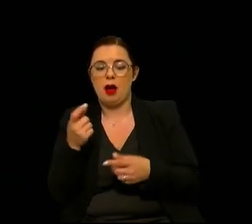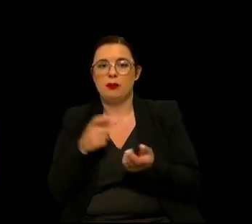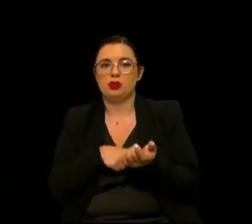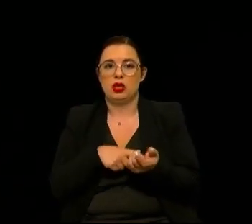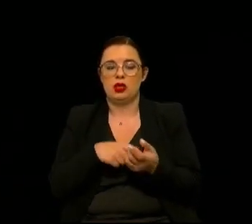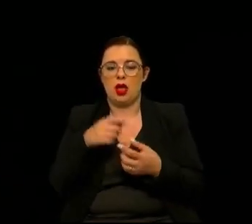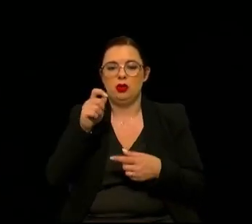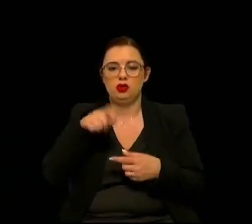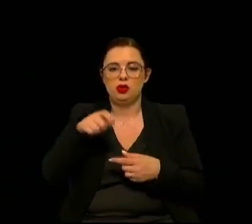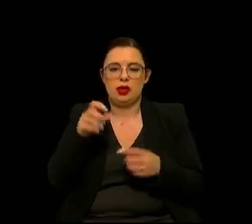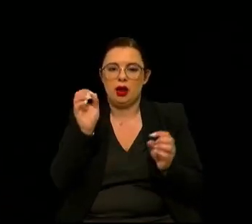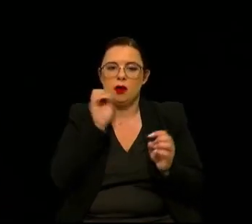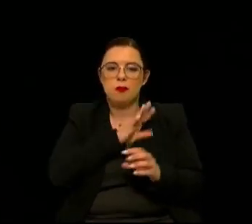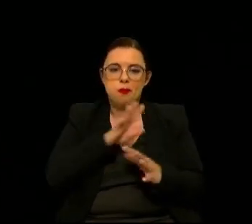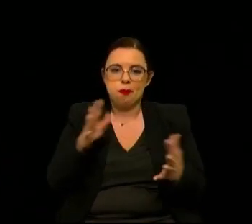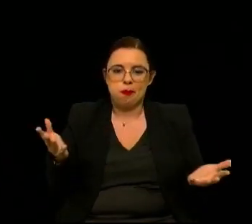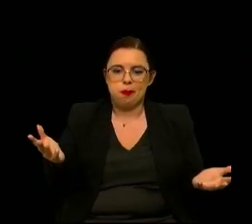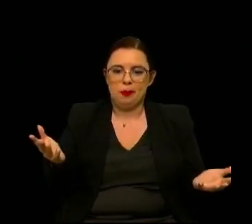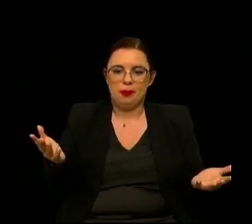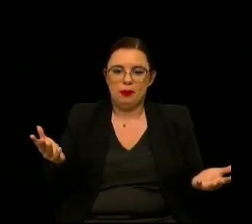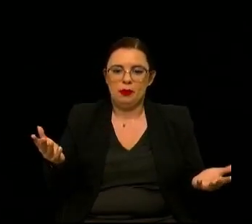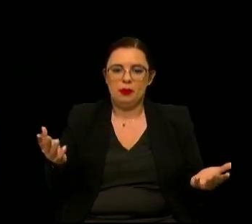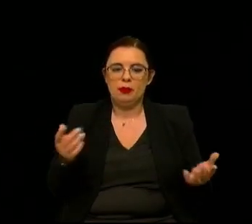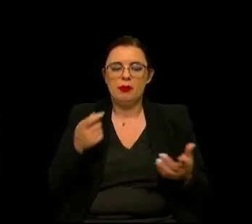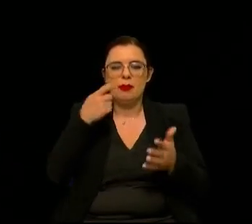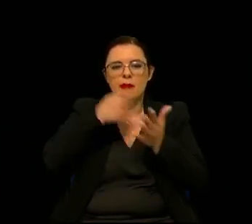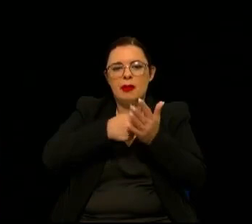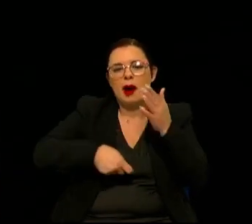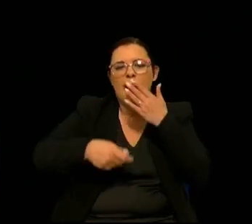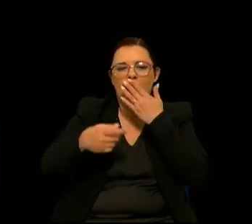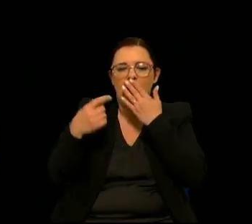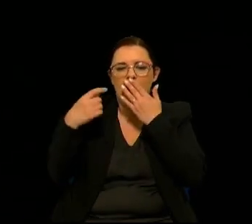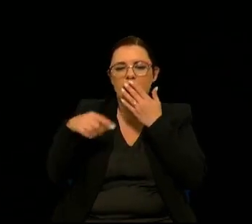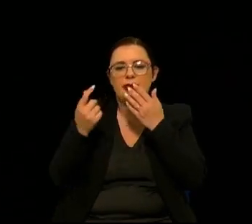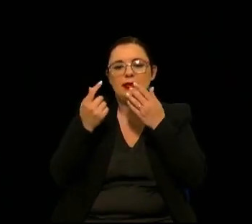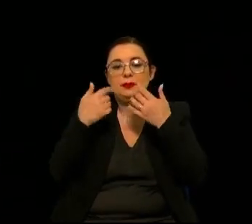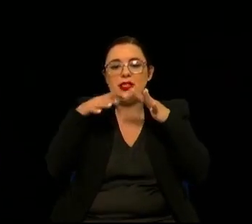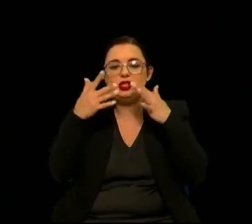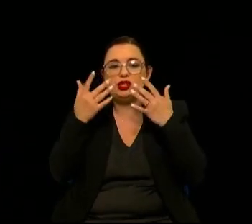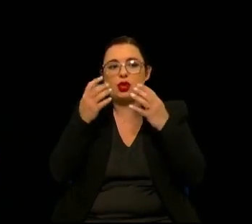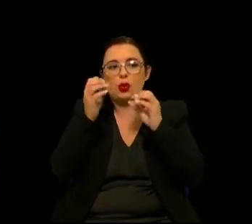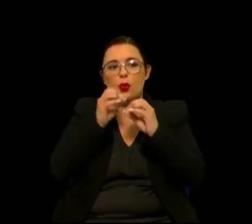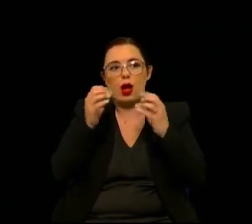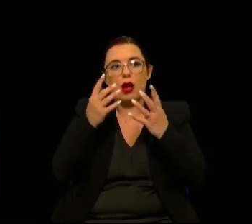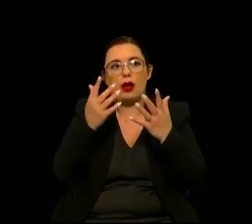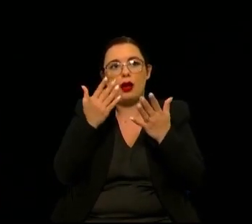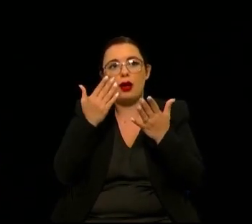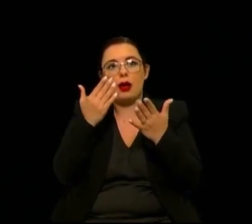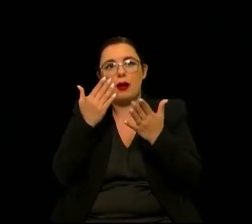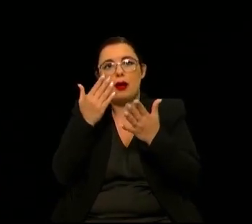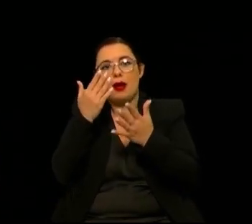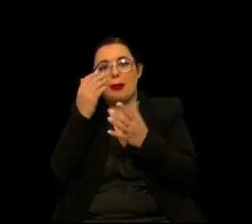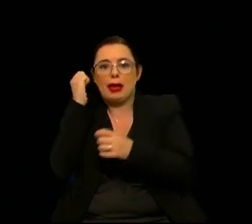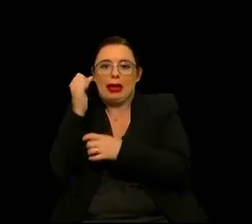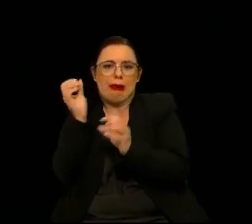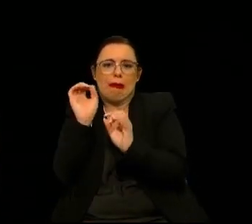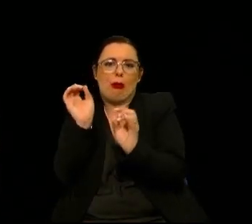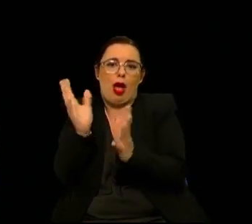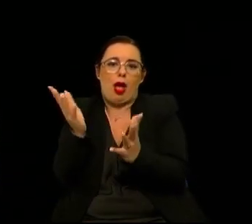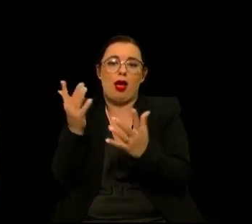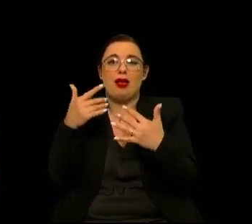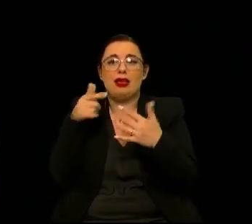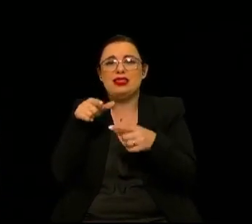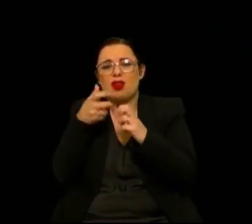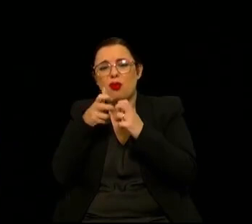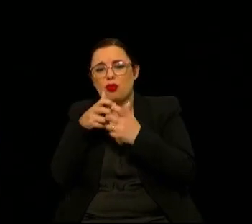jurídica para ser digamos assim para pagar uma coima tem não tem enfim para uma coisa criminal é mais complicado isto